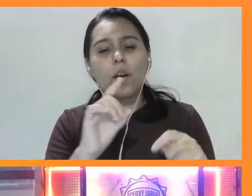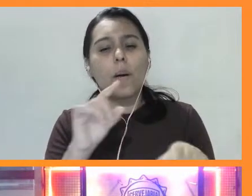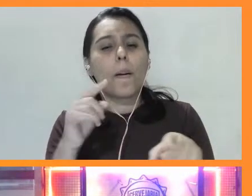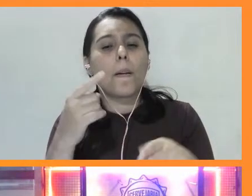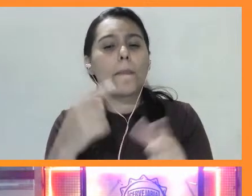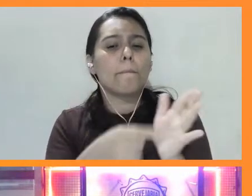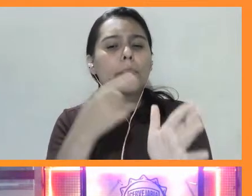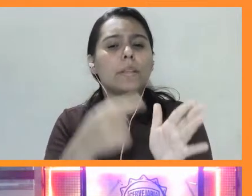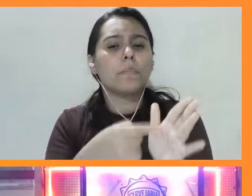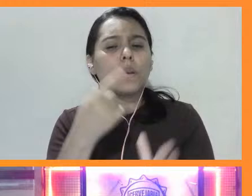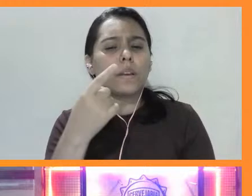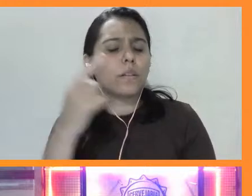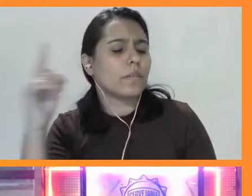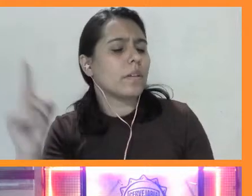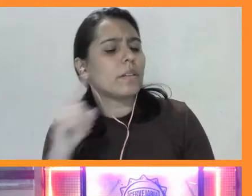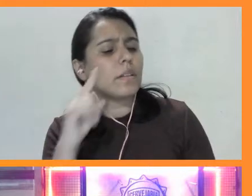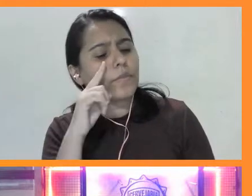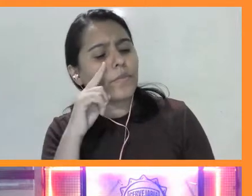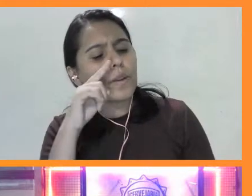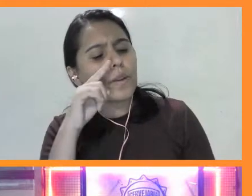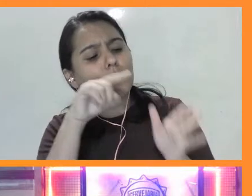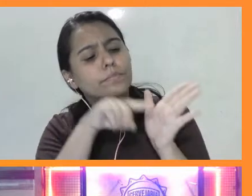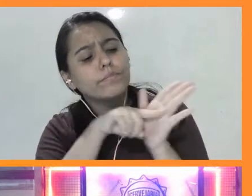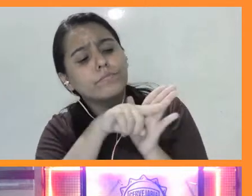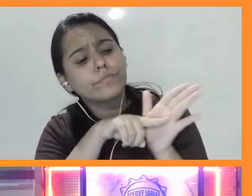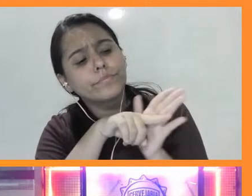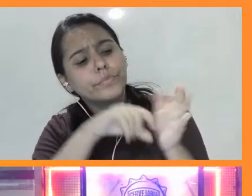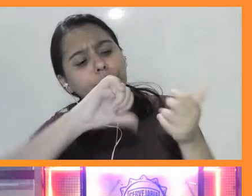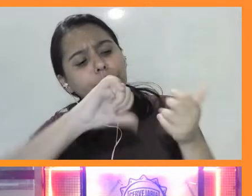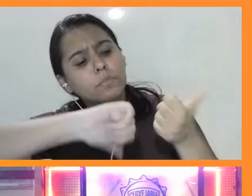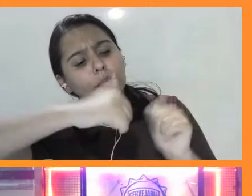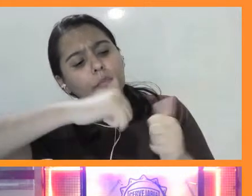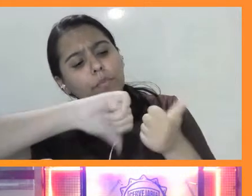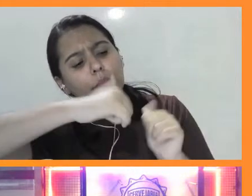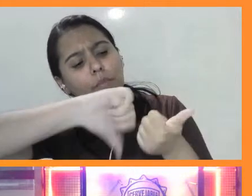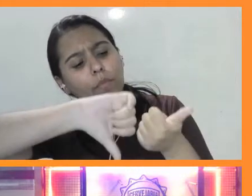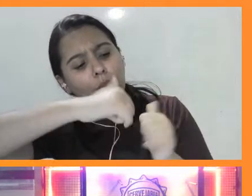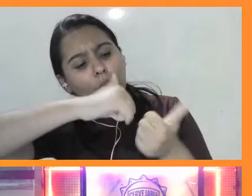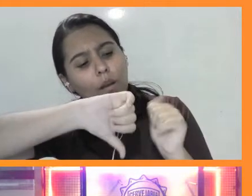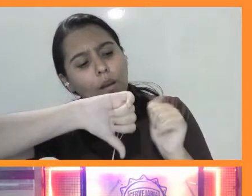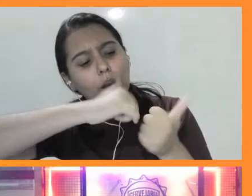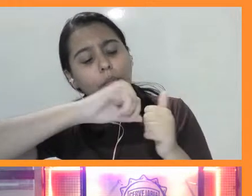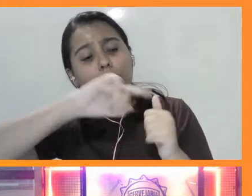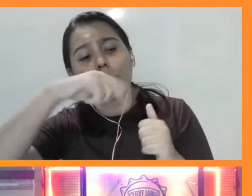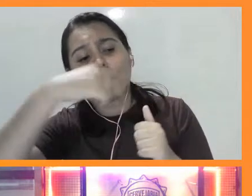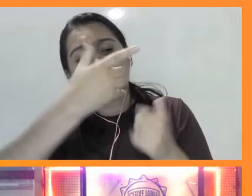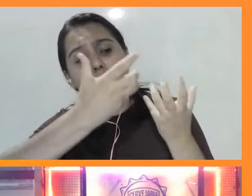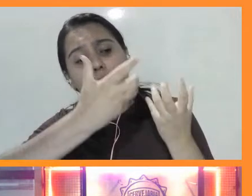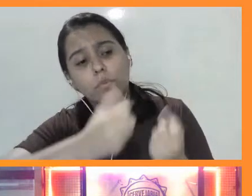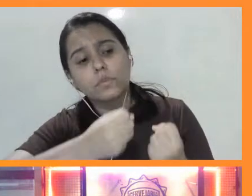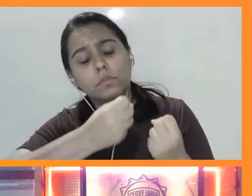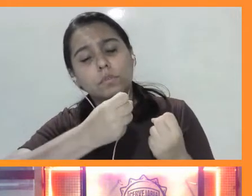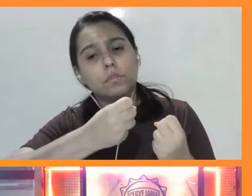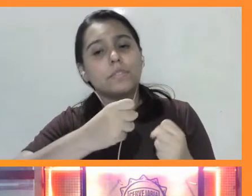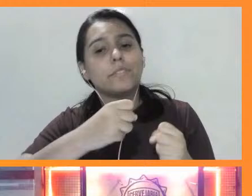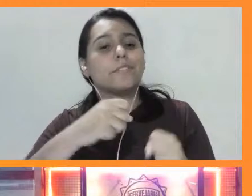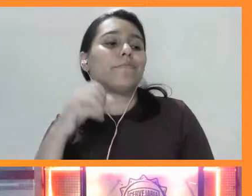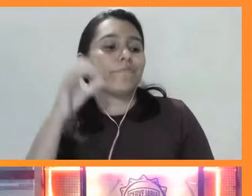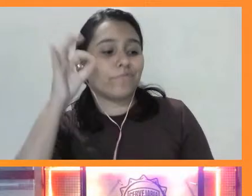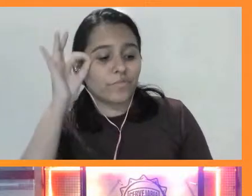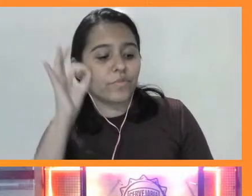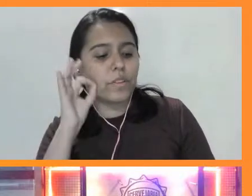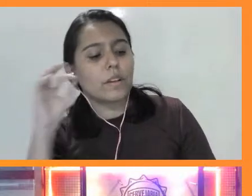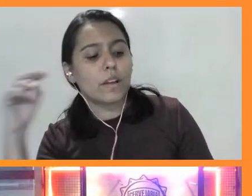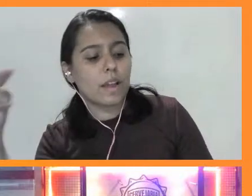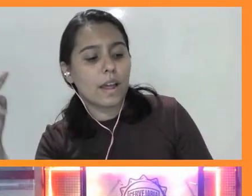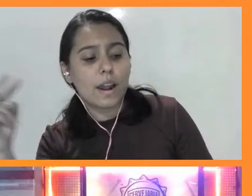a disponibilidade energética dele antes de aceitarem uma copula. Então, acabam que elas, muitas vezes, avaliam essa qualidade em uma